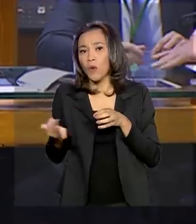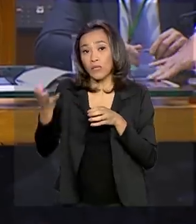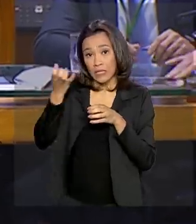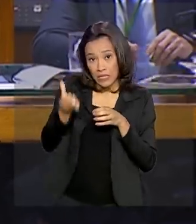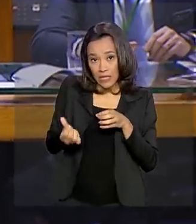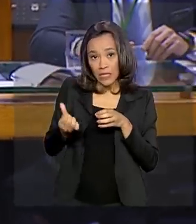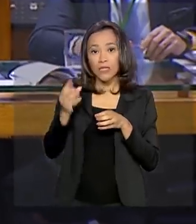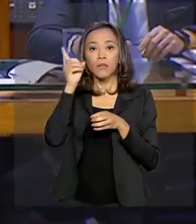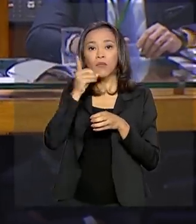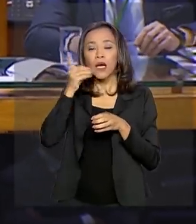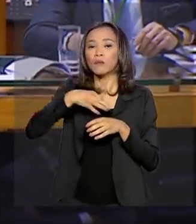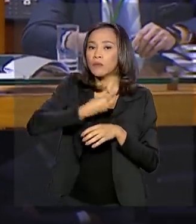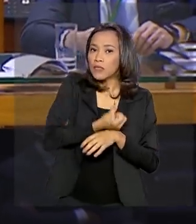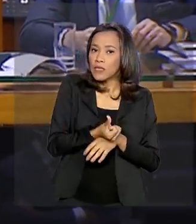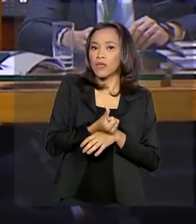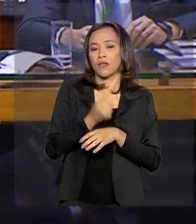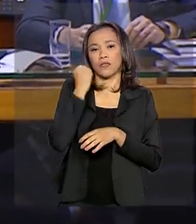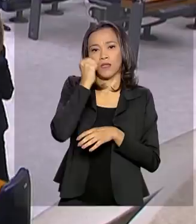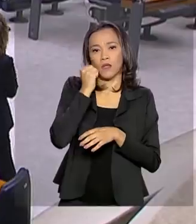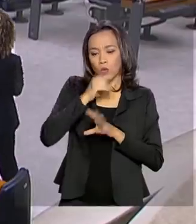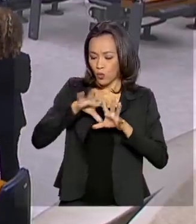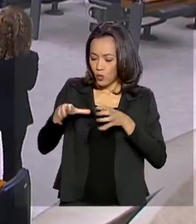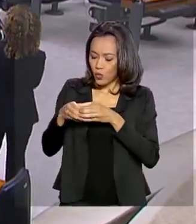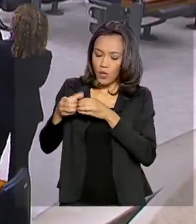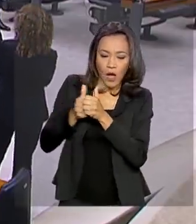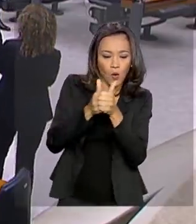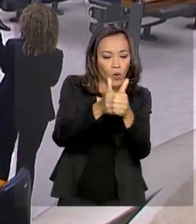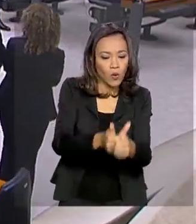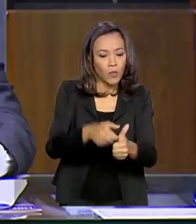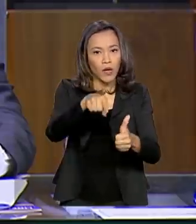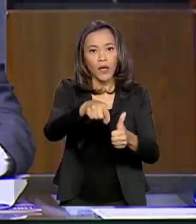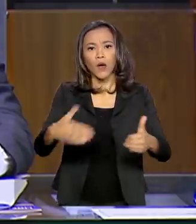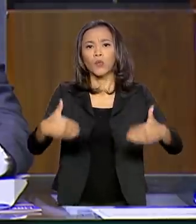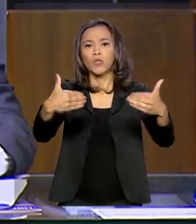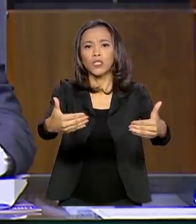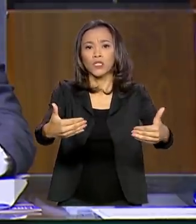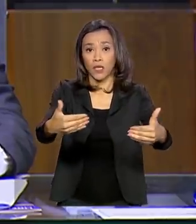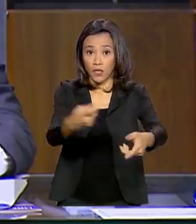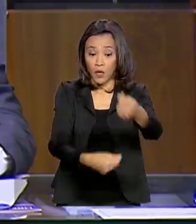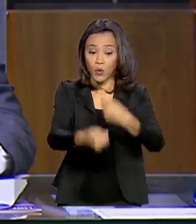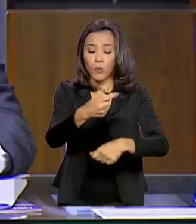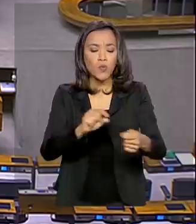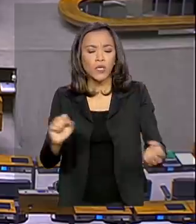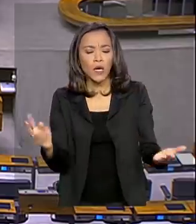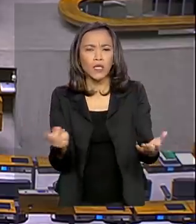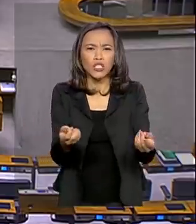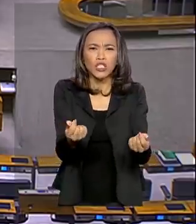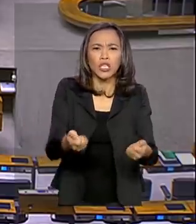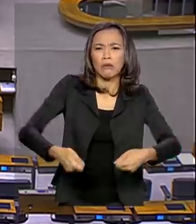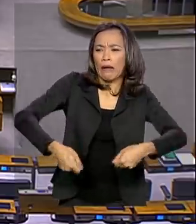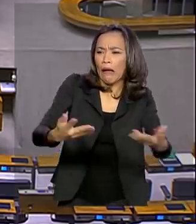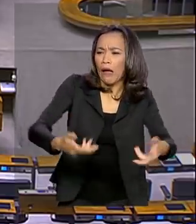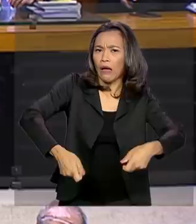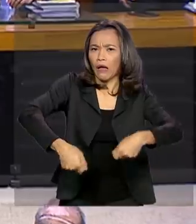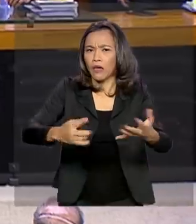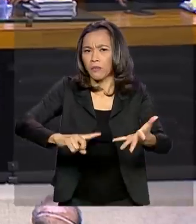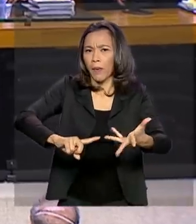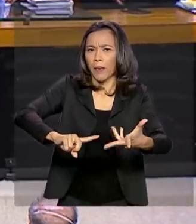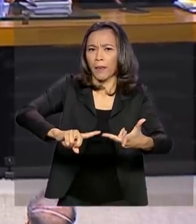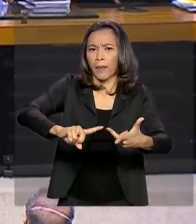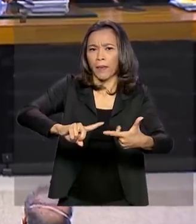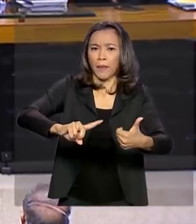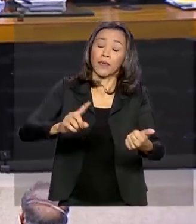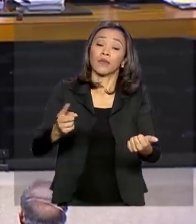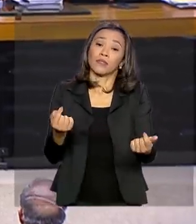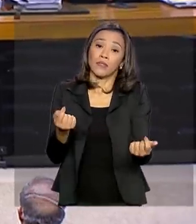seis deputados para acompanhar junto ao Ministério da Economia todos esses gastos e também as ações de combate à epidemia do